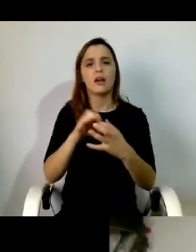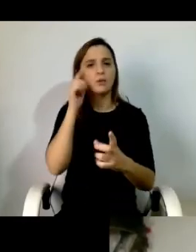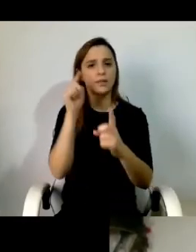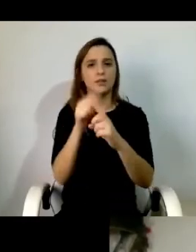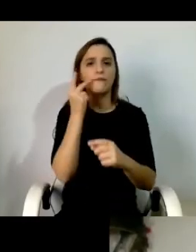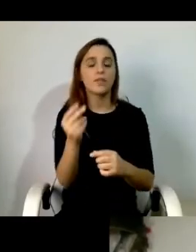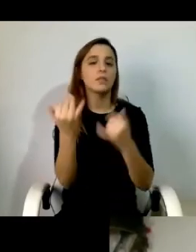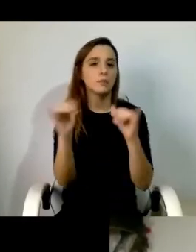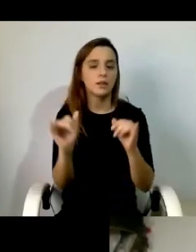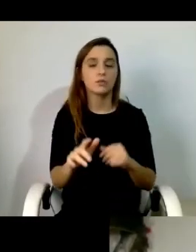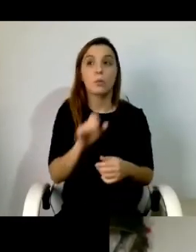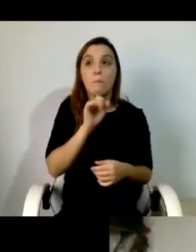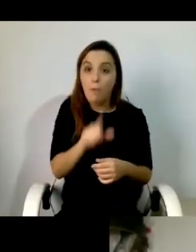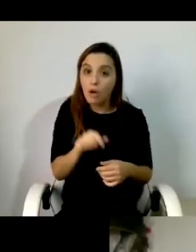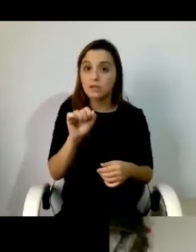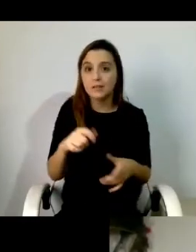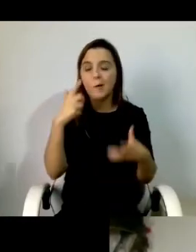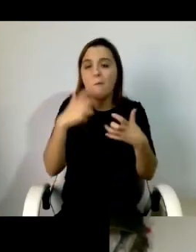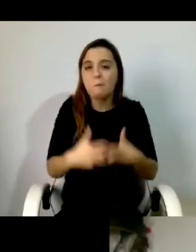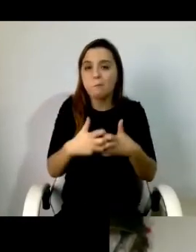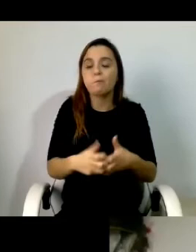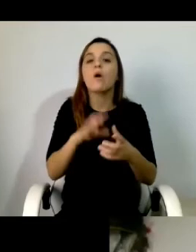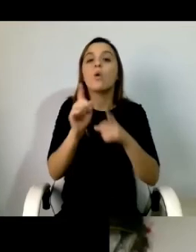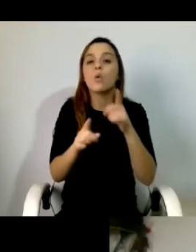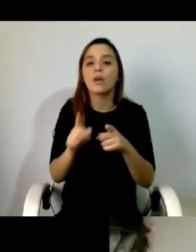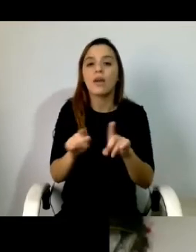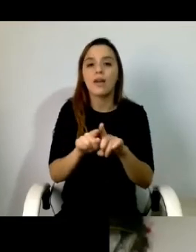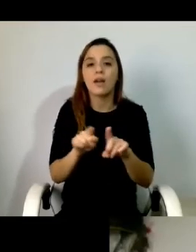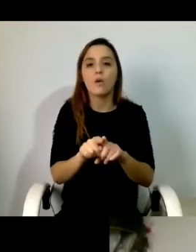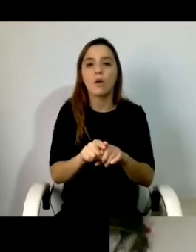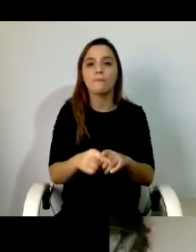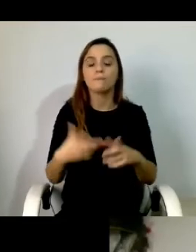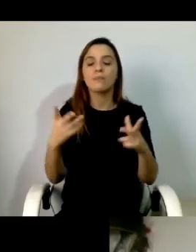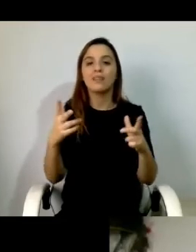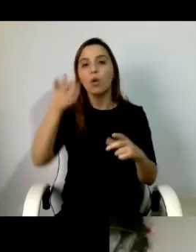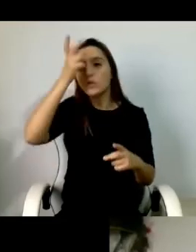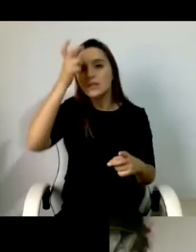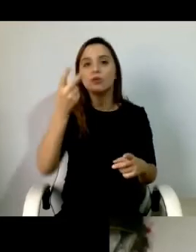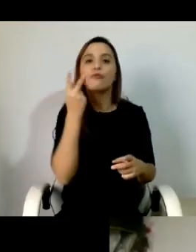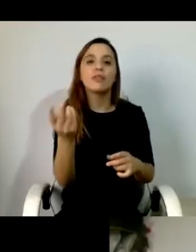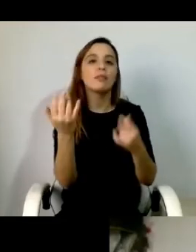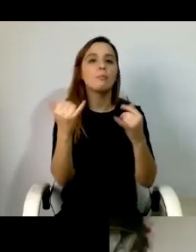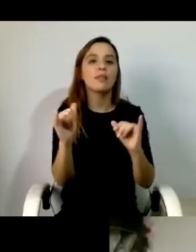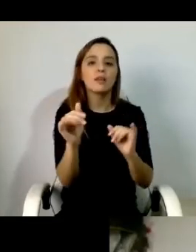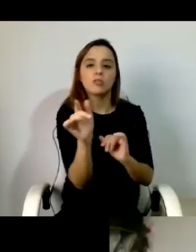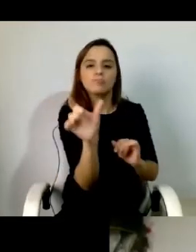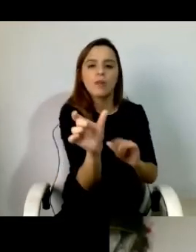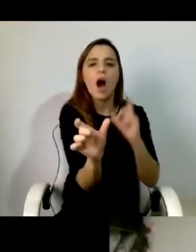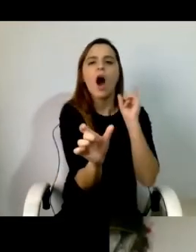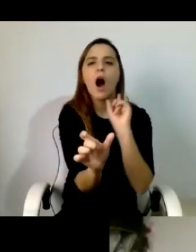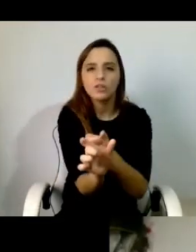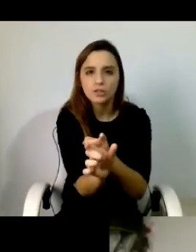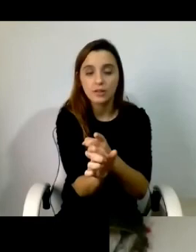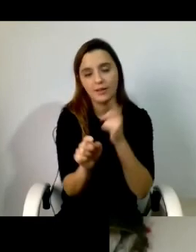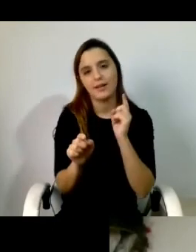questionável e é a questão que eu trago aqui é o entendimento que se tem do conceito de vida independente contrairamente daquilo que disse o Jorge Falcato que eu